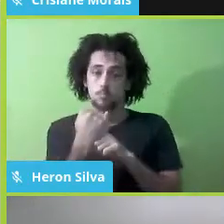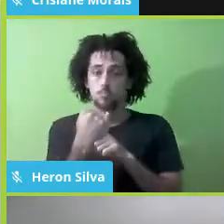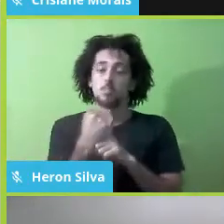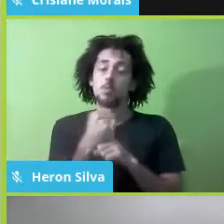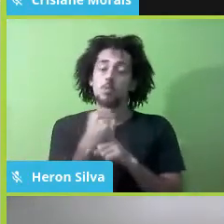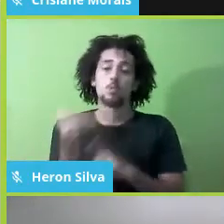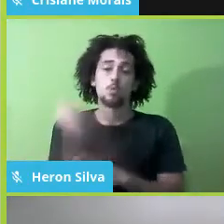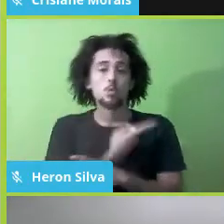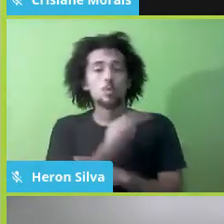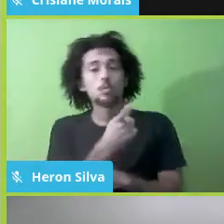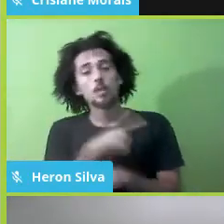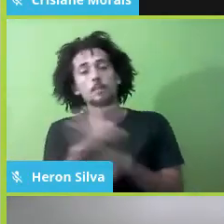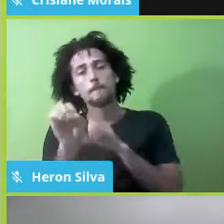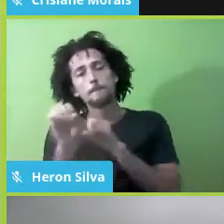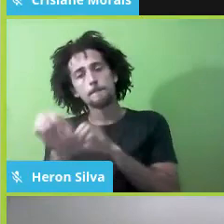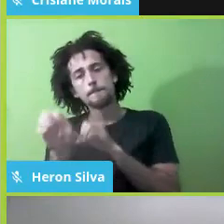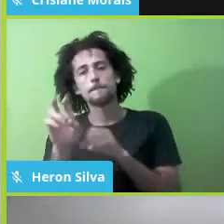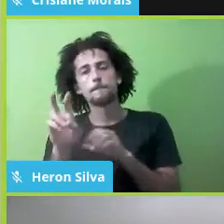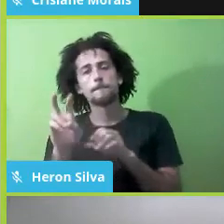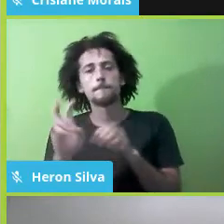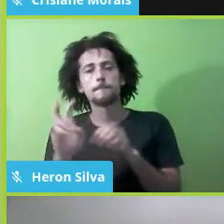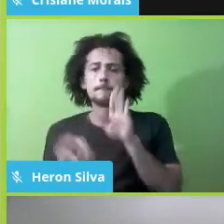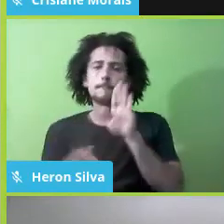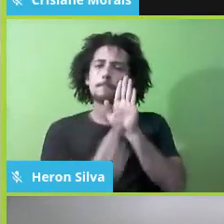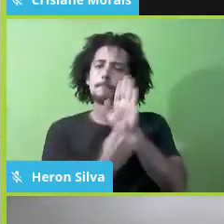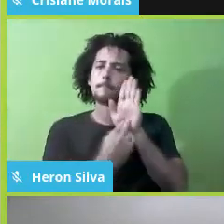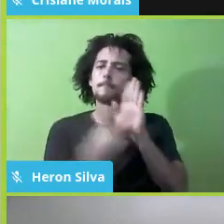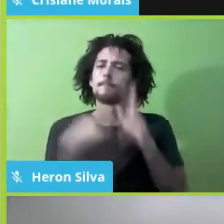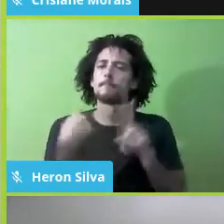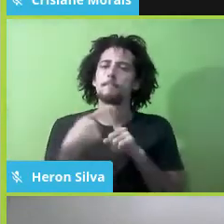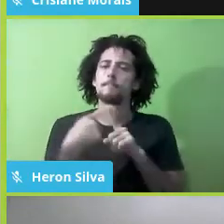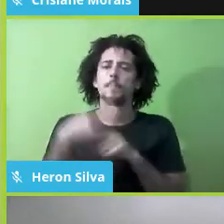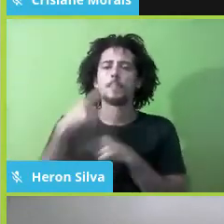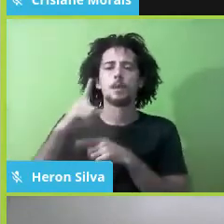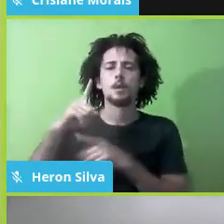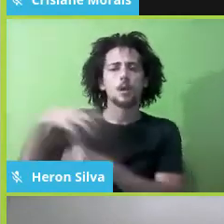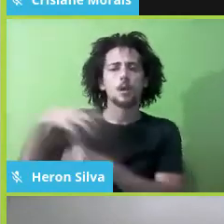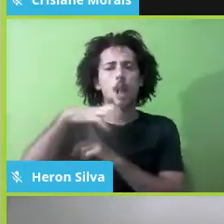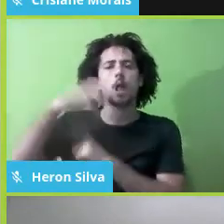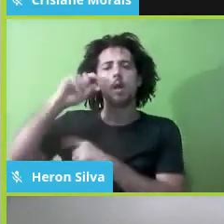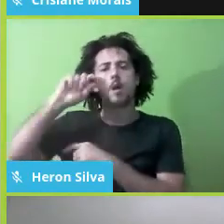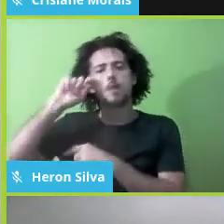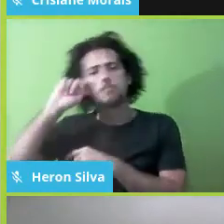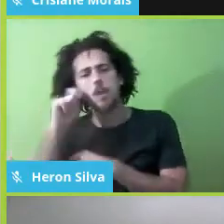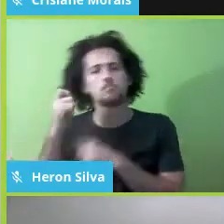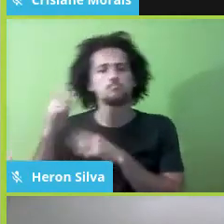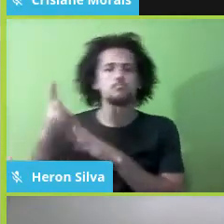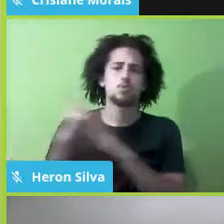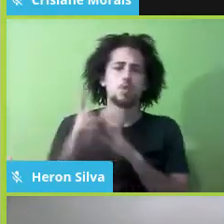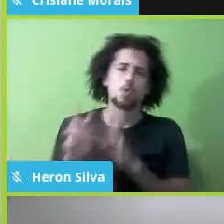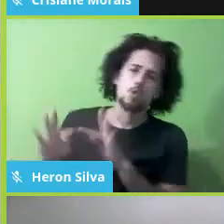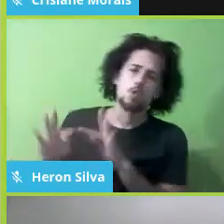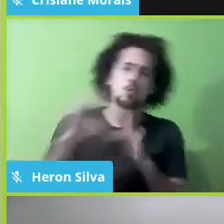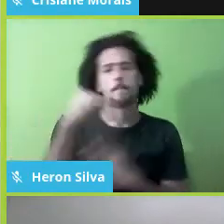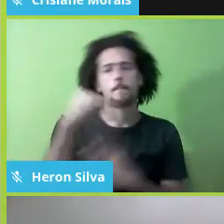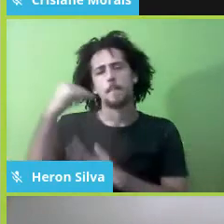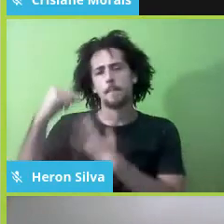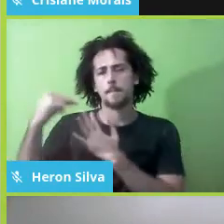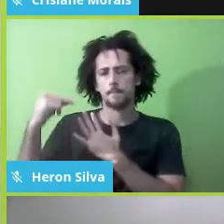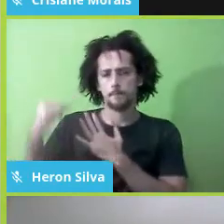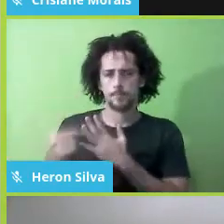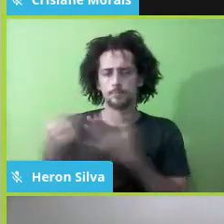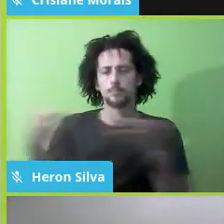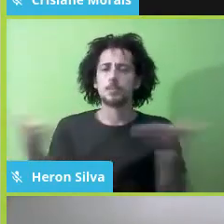lutas pela reforma agrária, as lutas quilombolas, né, então, todas elas dentro do Pronera, e a educação escolar